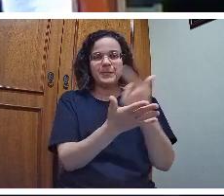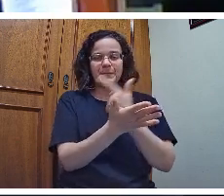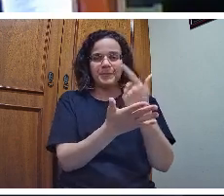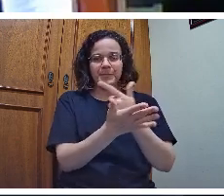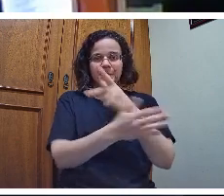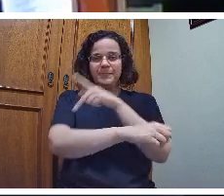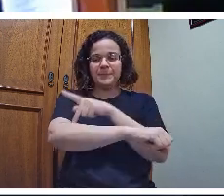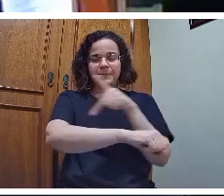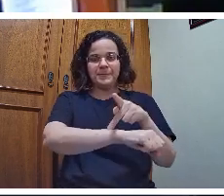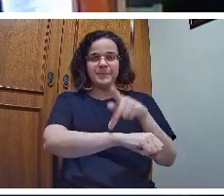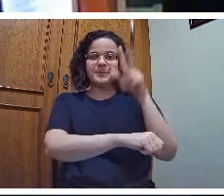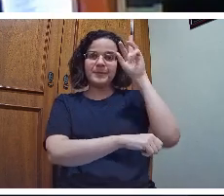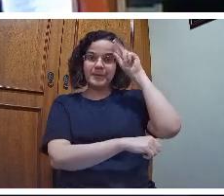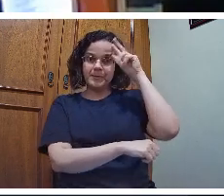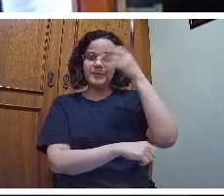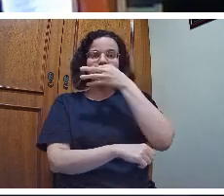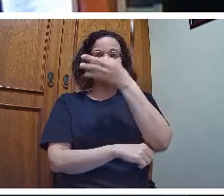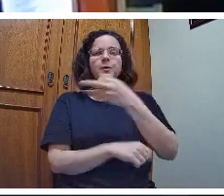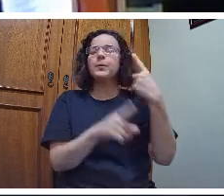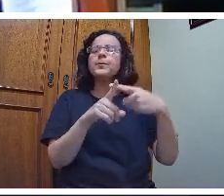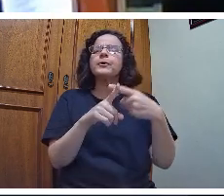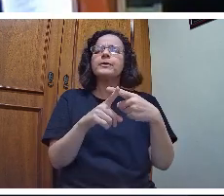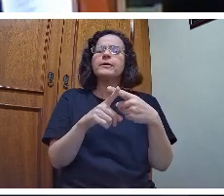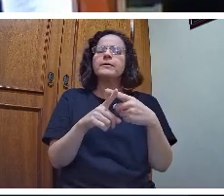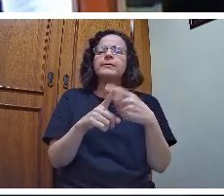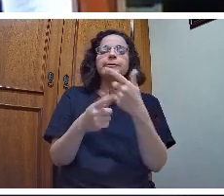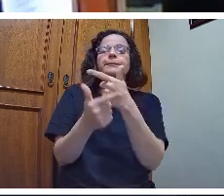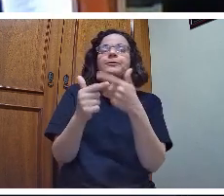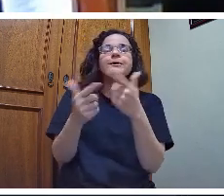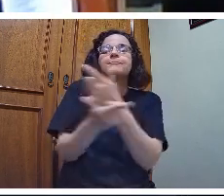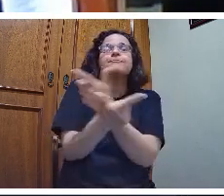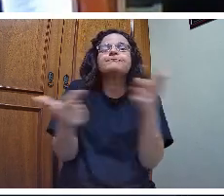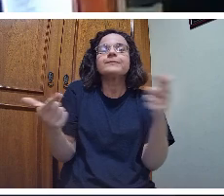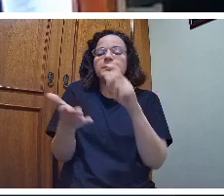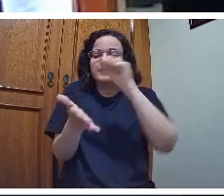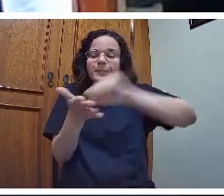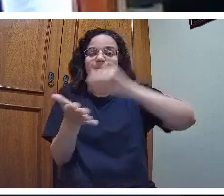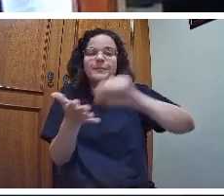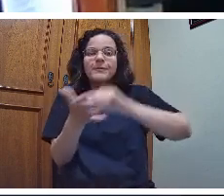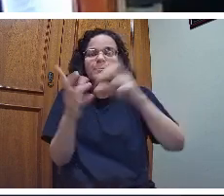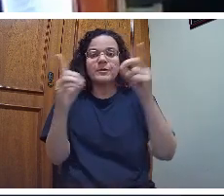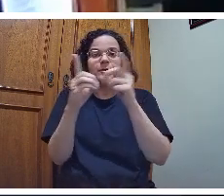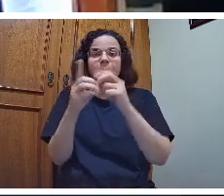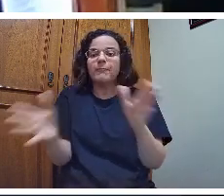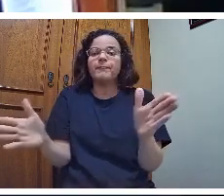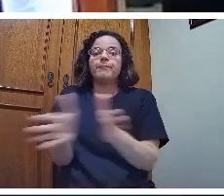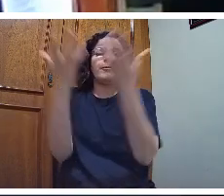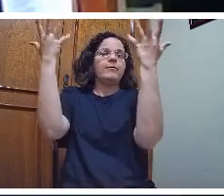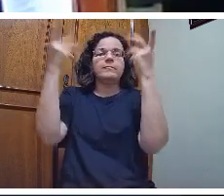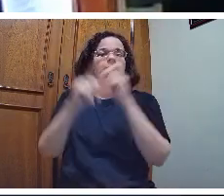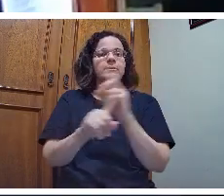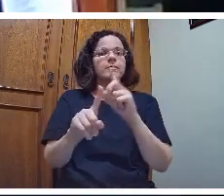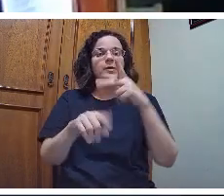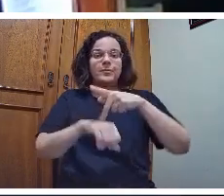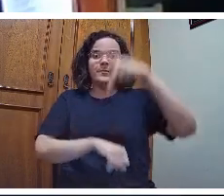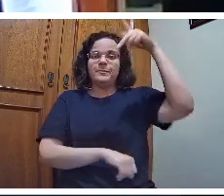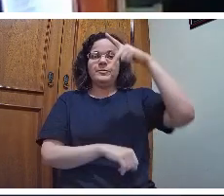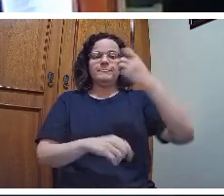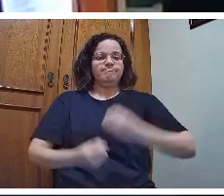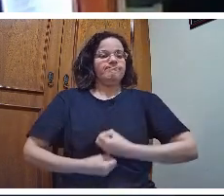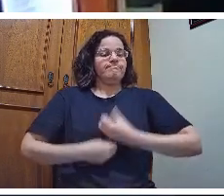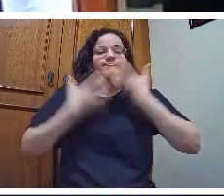Histórico-Crítica. Por quê? Porque não se escreve uma obra didática, de repente, não é um poema, não é uma